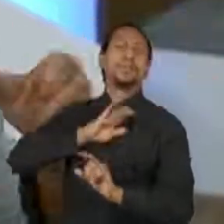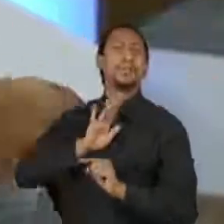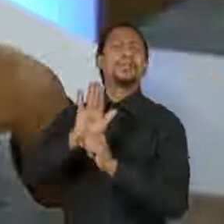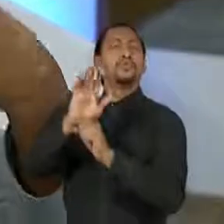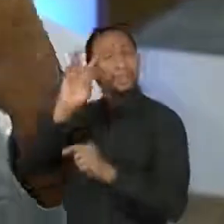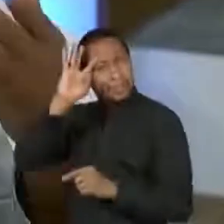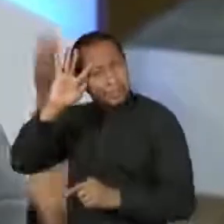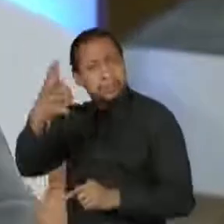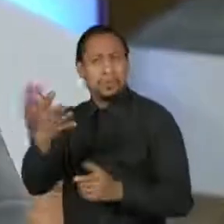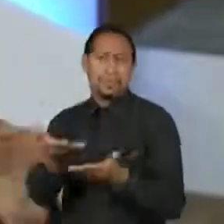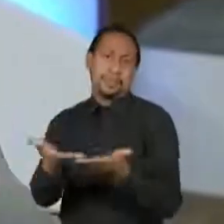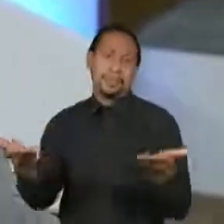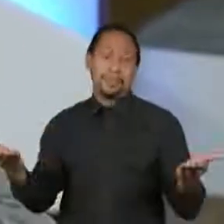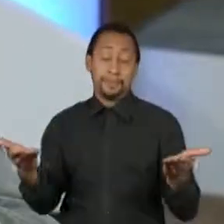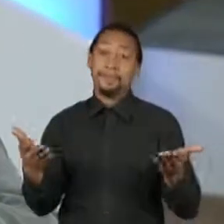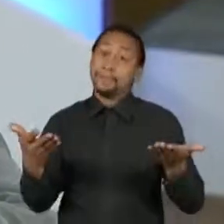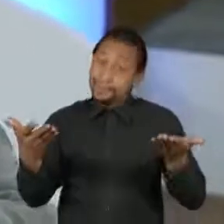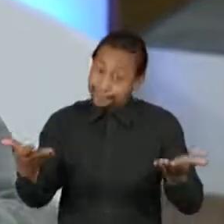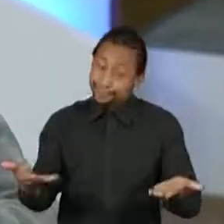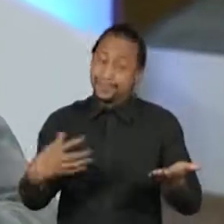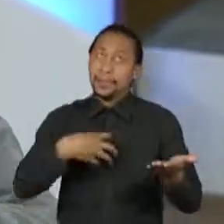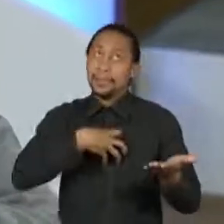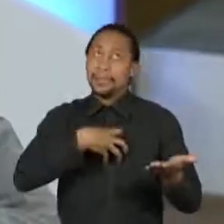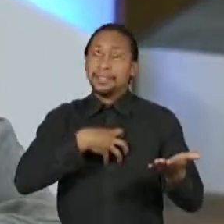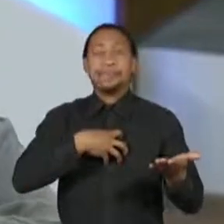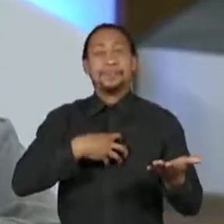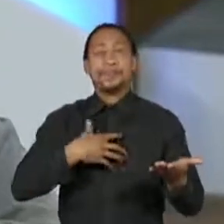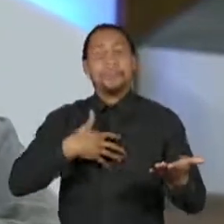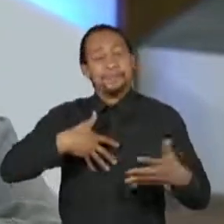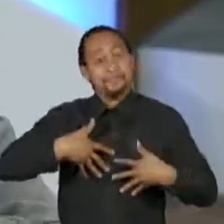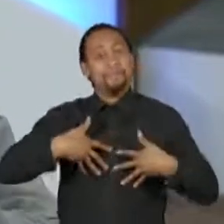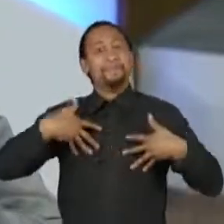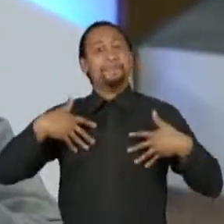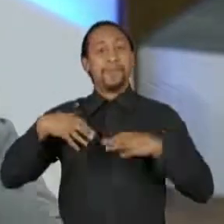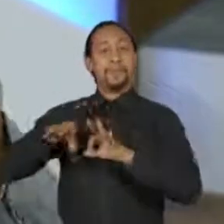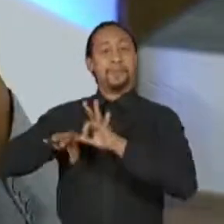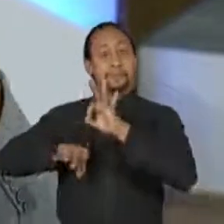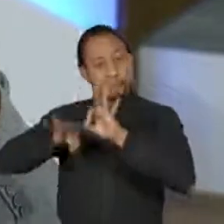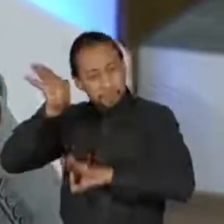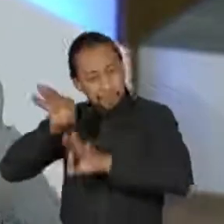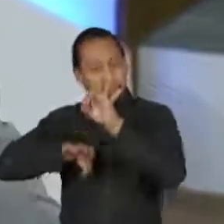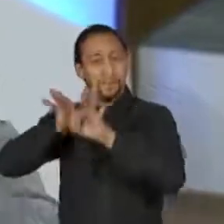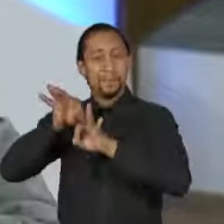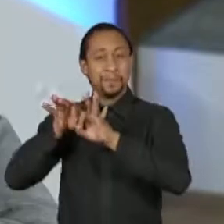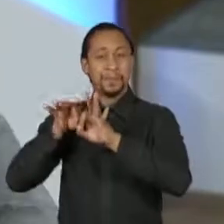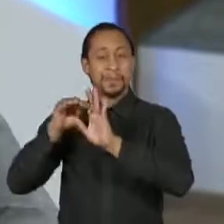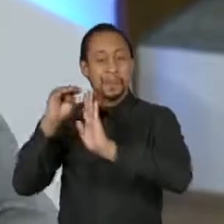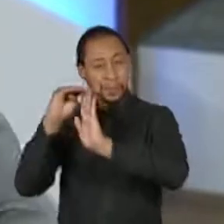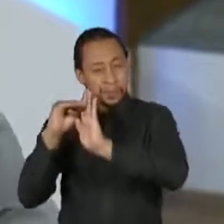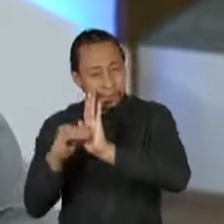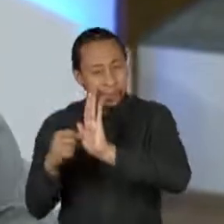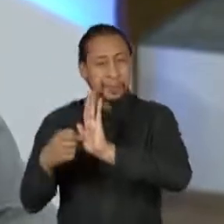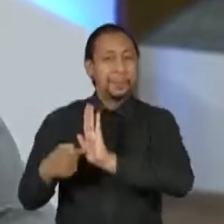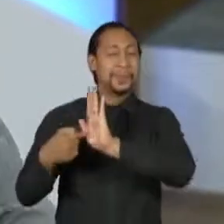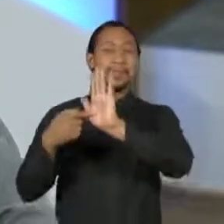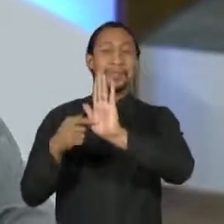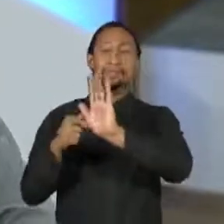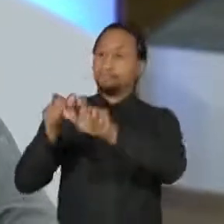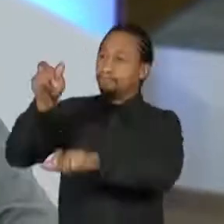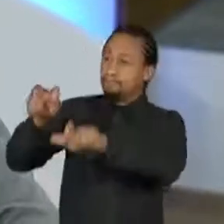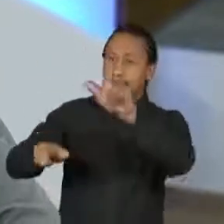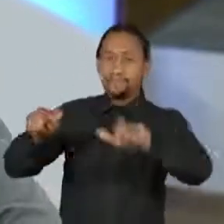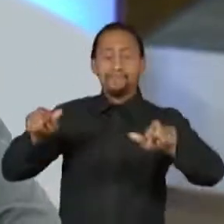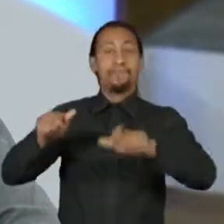coletânea que eu tive a honra de organizar, na verdade, uma coletânea com ampla energia feminina,